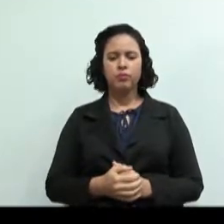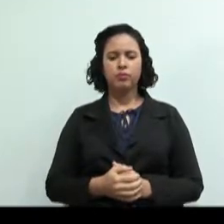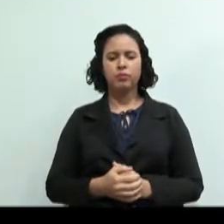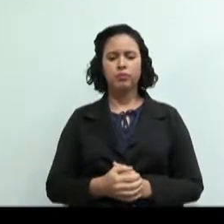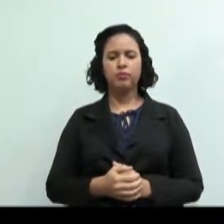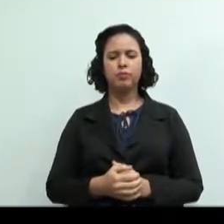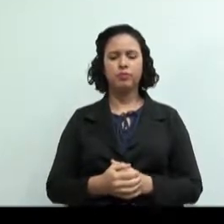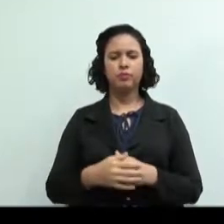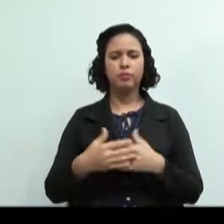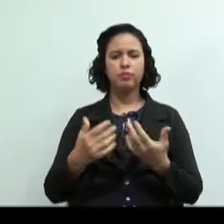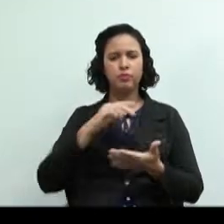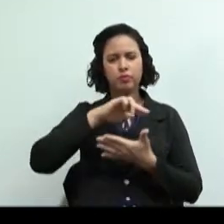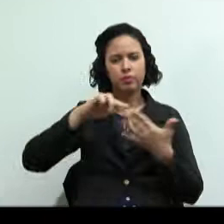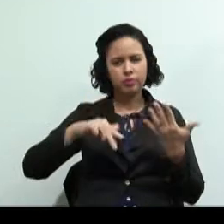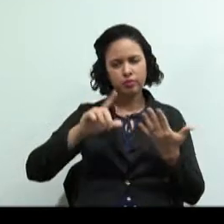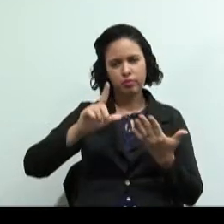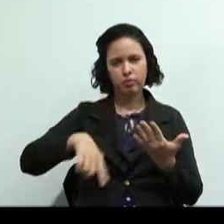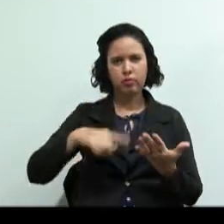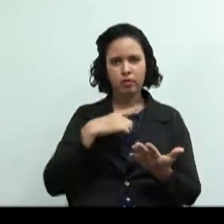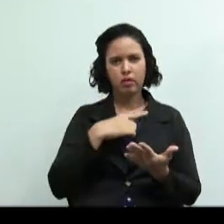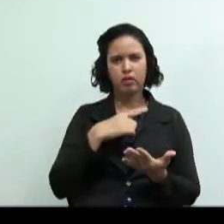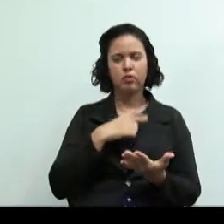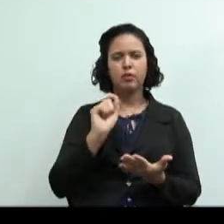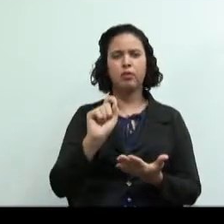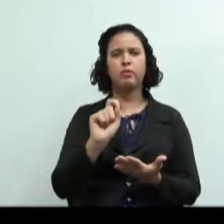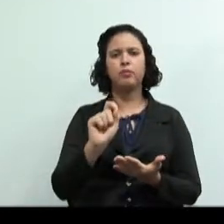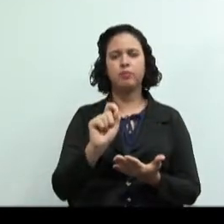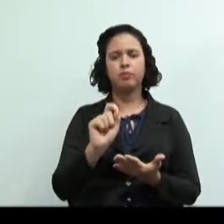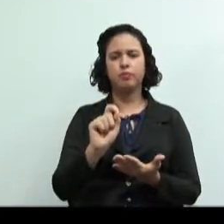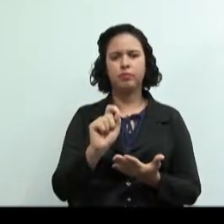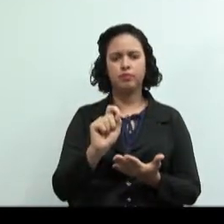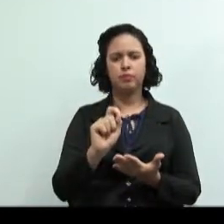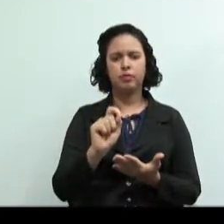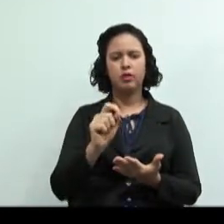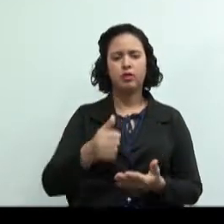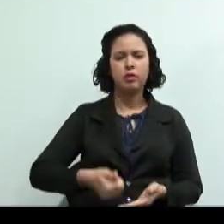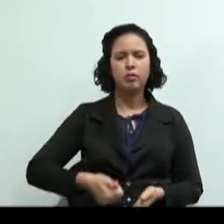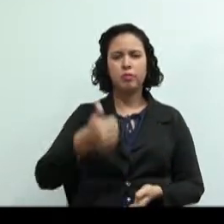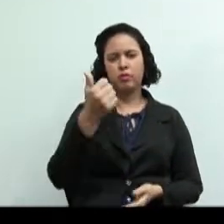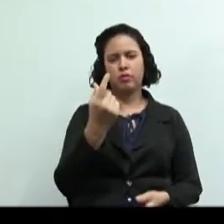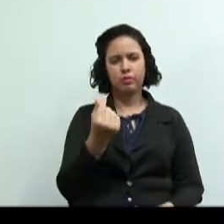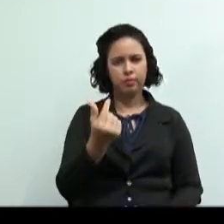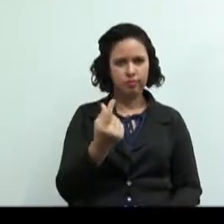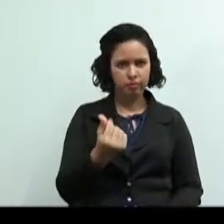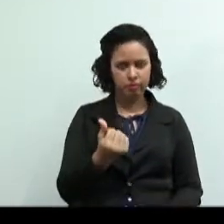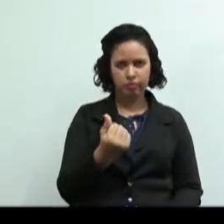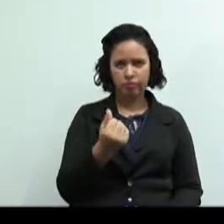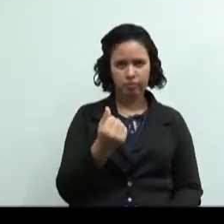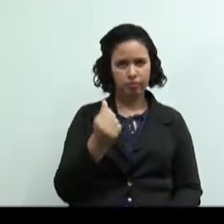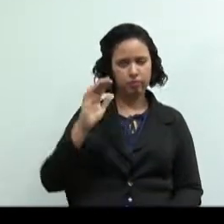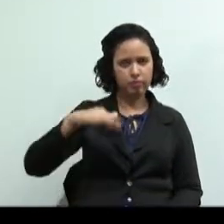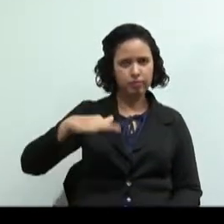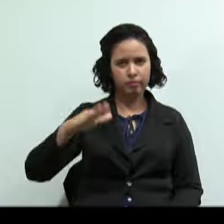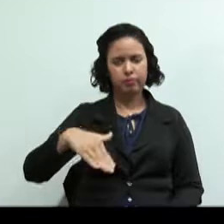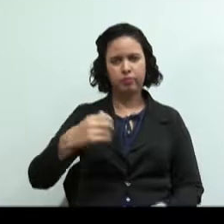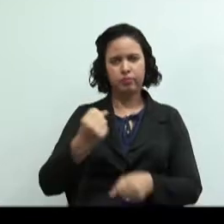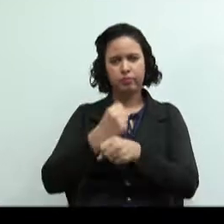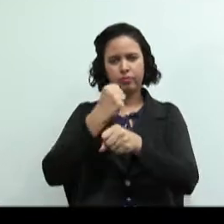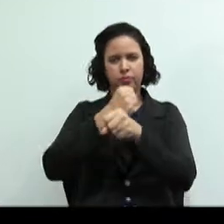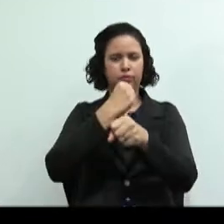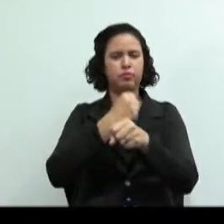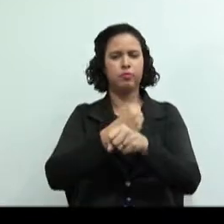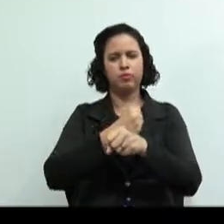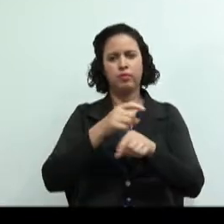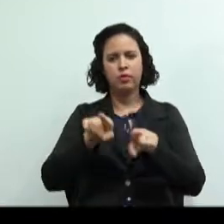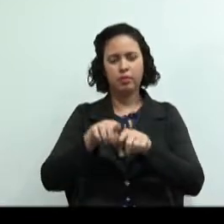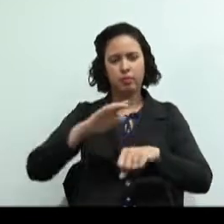Os benefícios são diversos. Como? Melhores preços dos materiais de construção e da mão de obra.